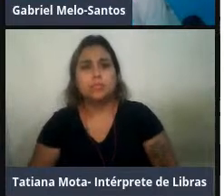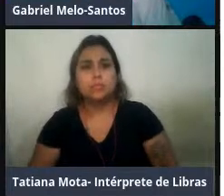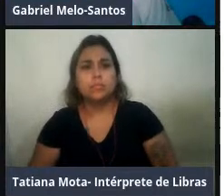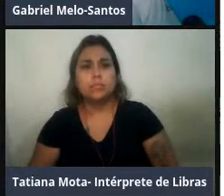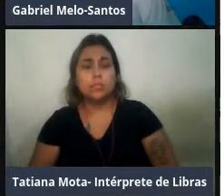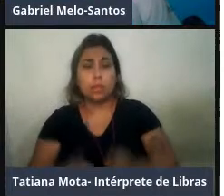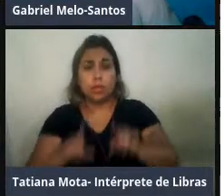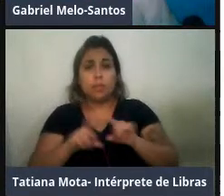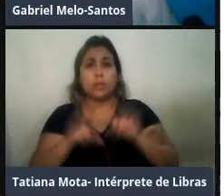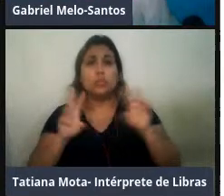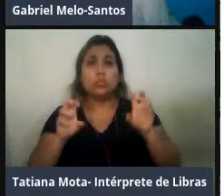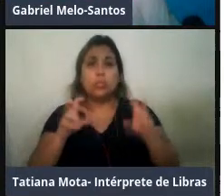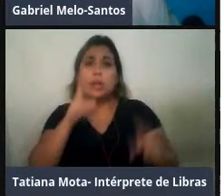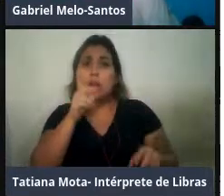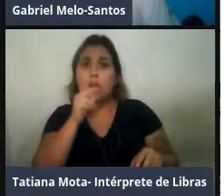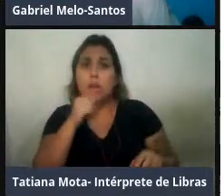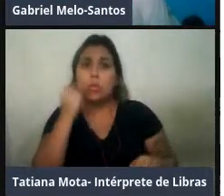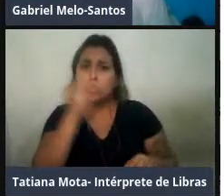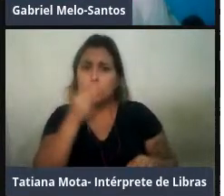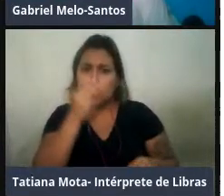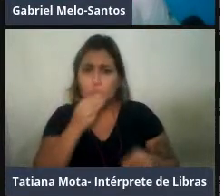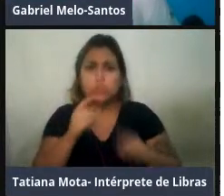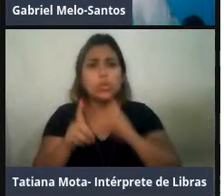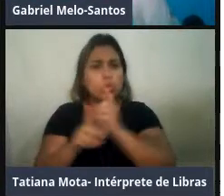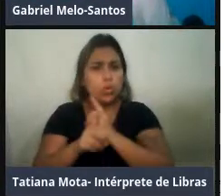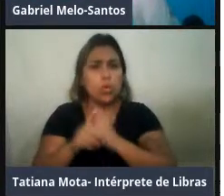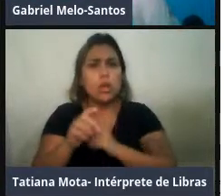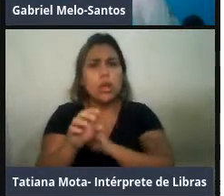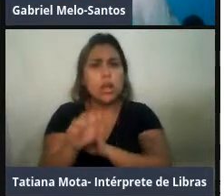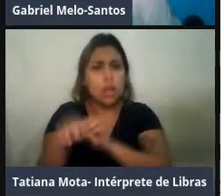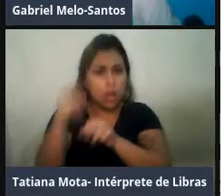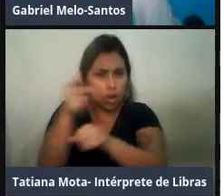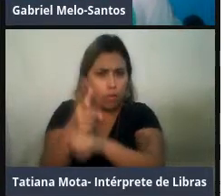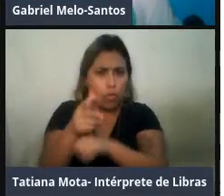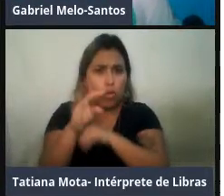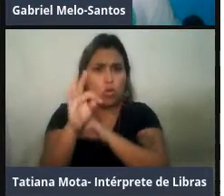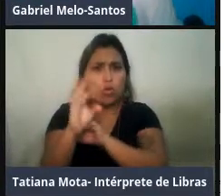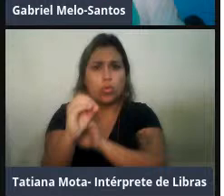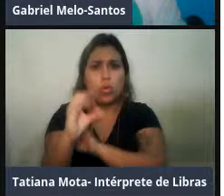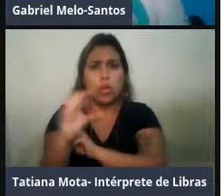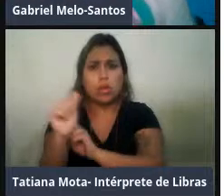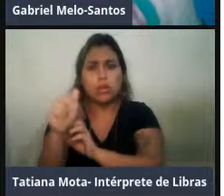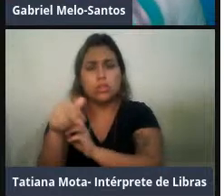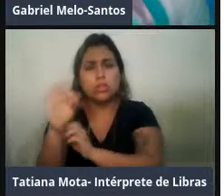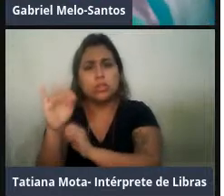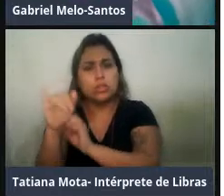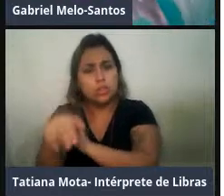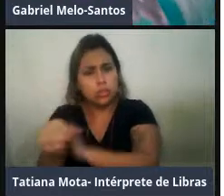gravou no Tocantins, na Amazônia Central, no Rio de Juruá, na Amazônia Colombiana, no Peru e no Equador,